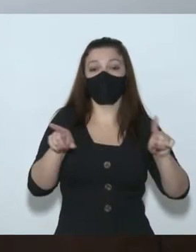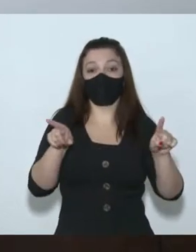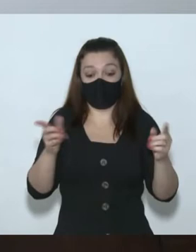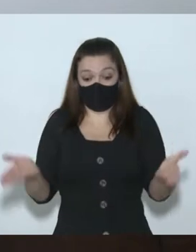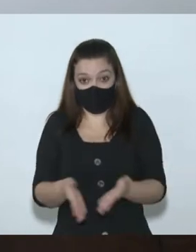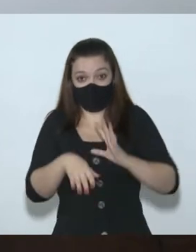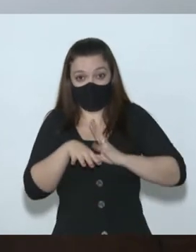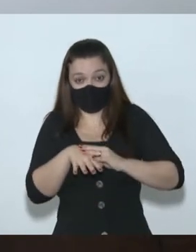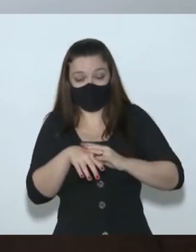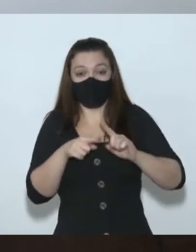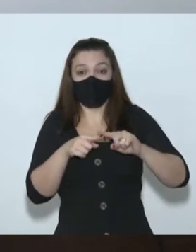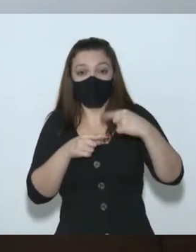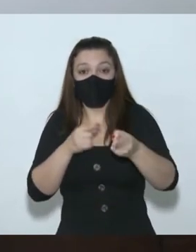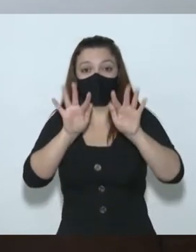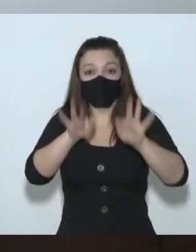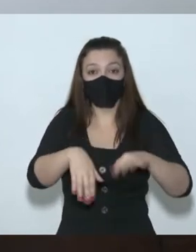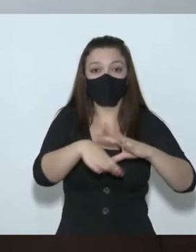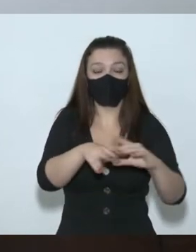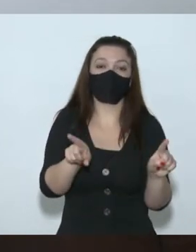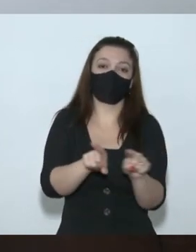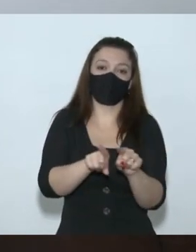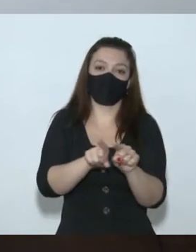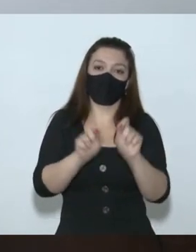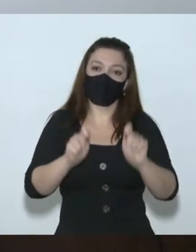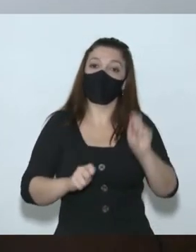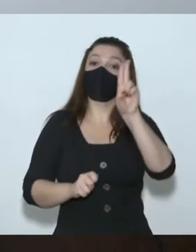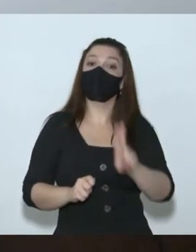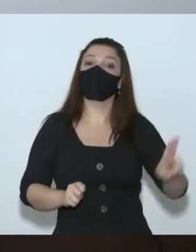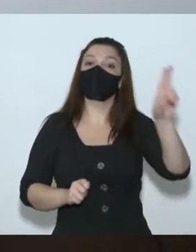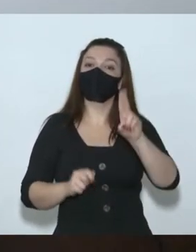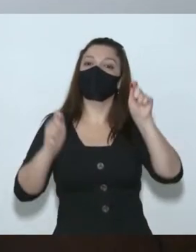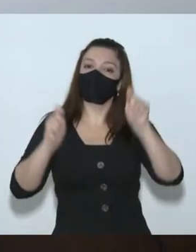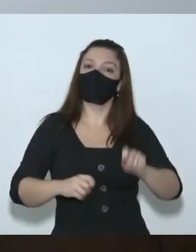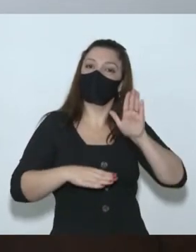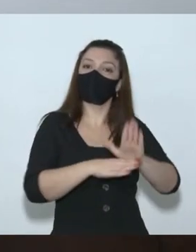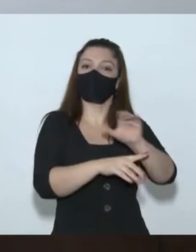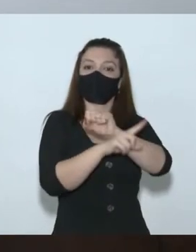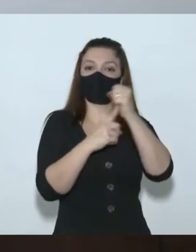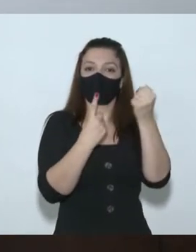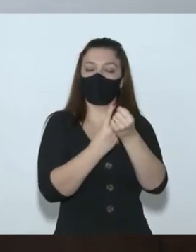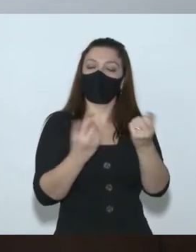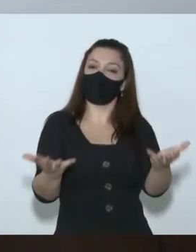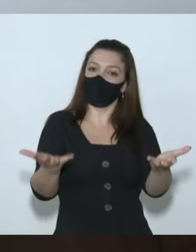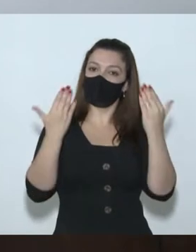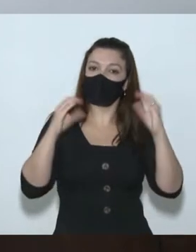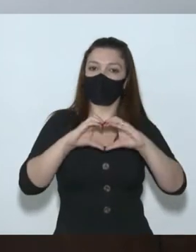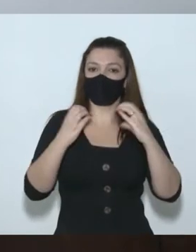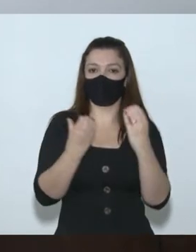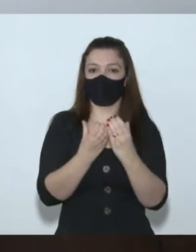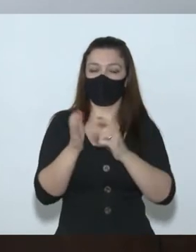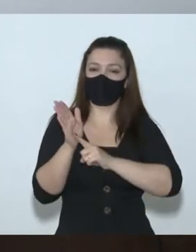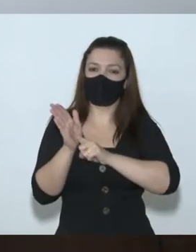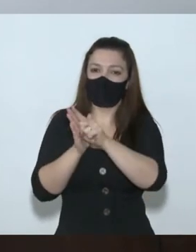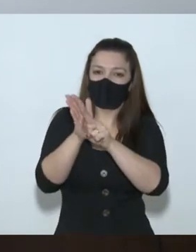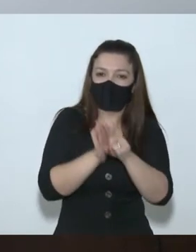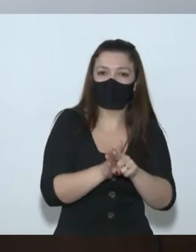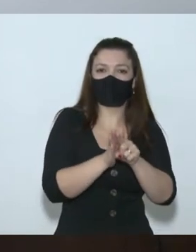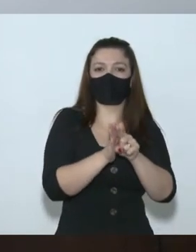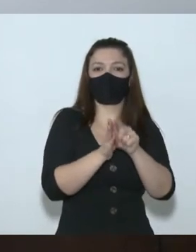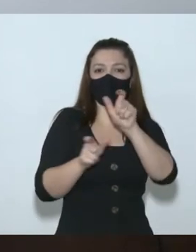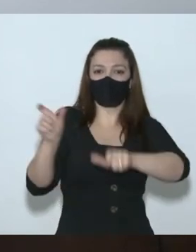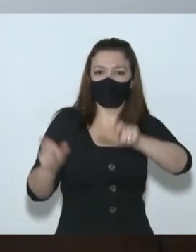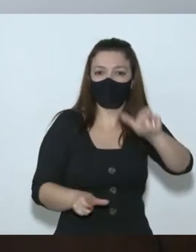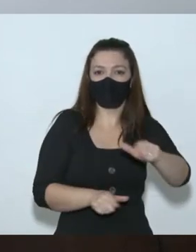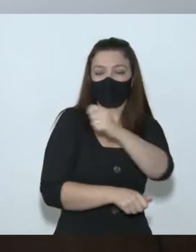em que viveremos. Aliás, é só a Universidade que é capaz de fazer uma tarefa como essa. Por isso eu convido a nossa comunidade, nossos pesquisadores,